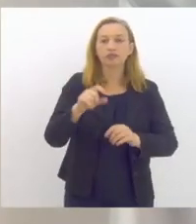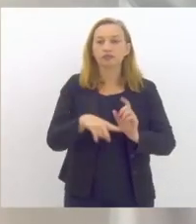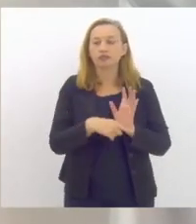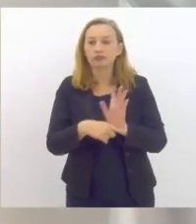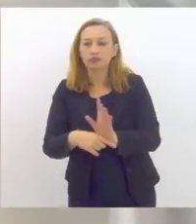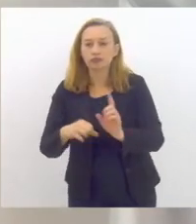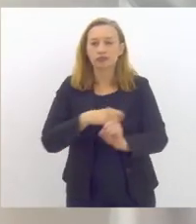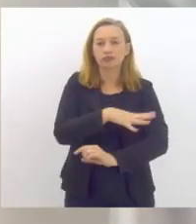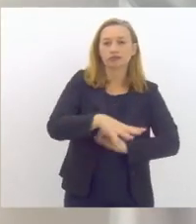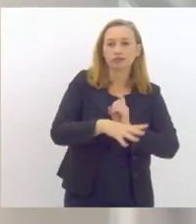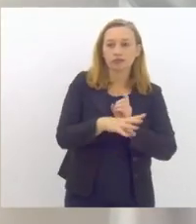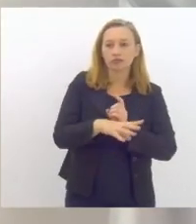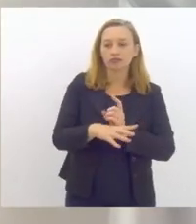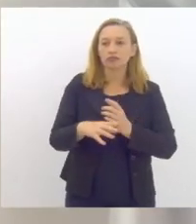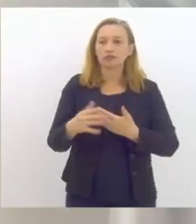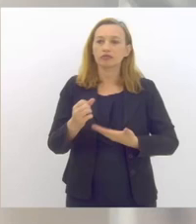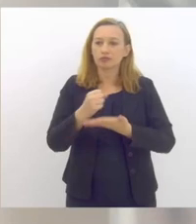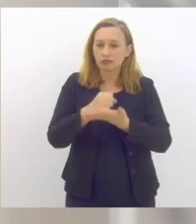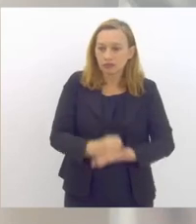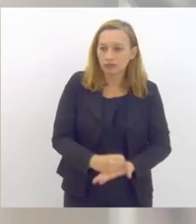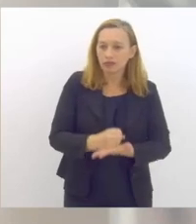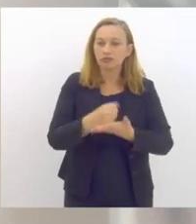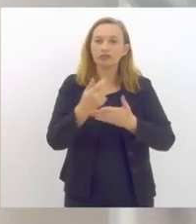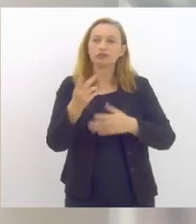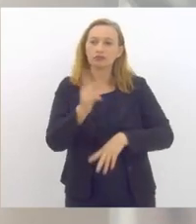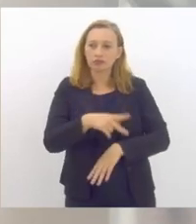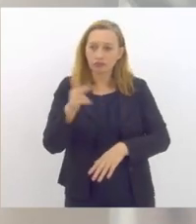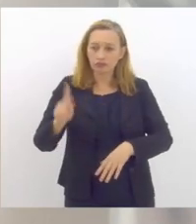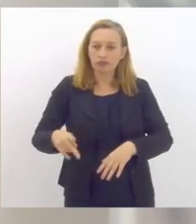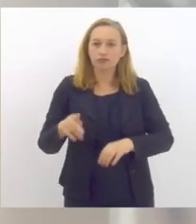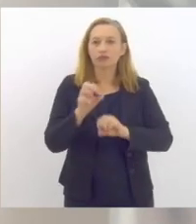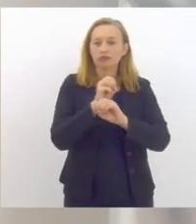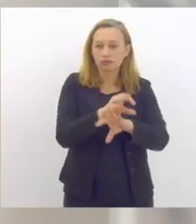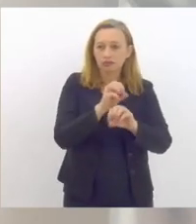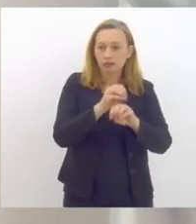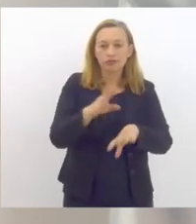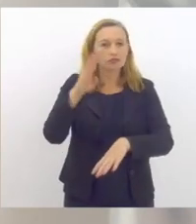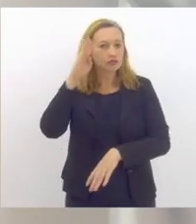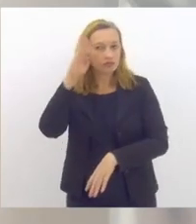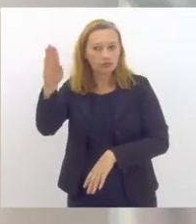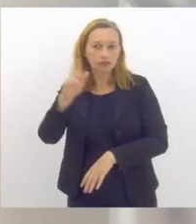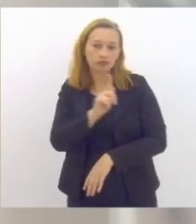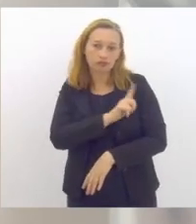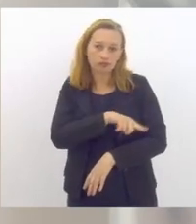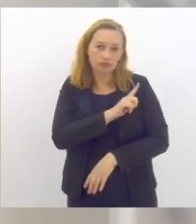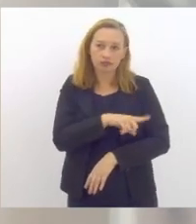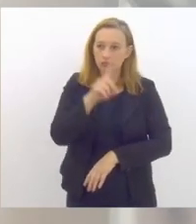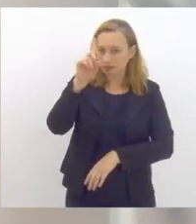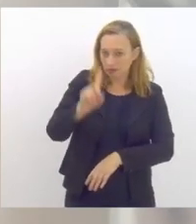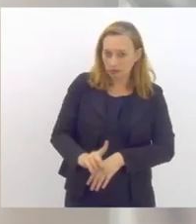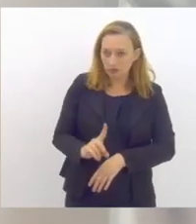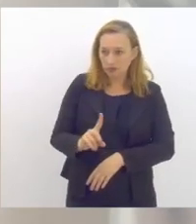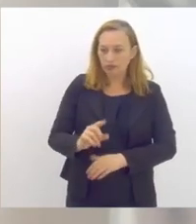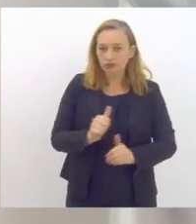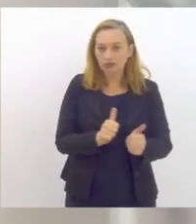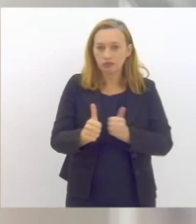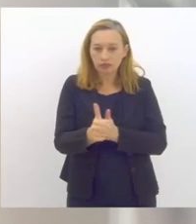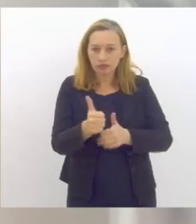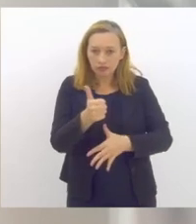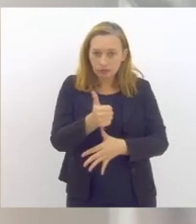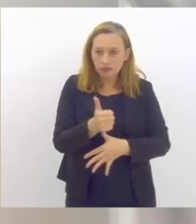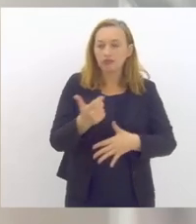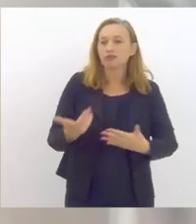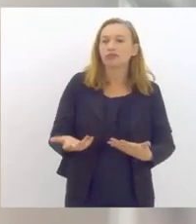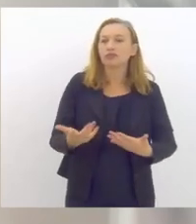porque a gente vive uma sobrecarga dos profissionais de educação, especialmente dos gestores, dos diretores que estão na ponta, em